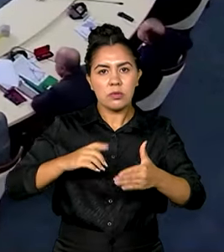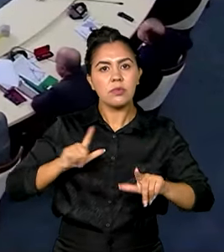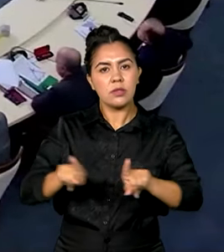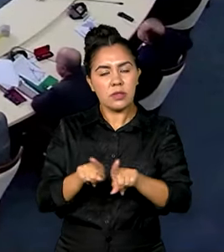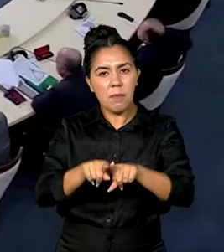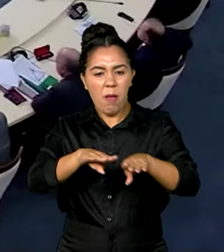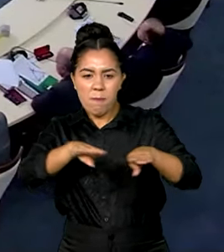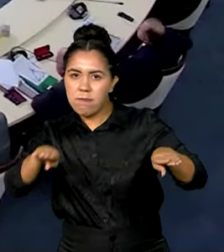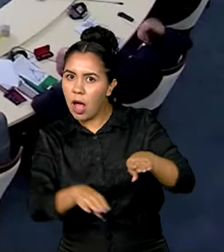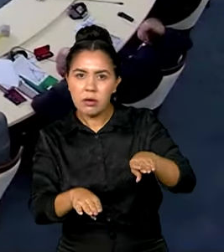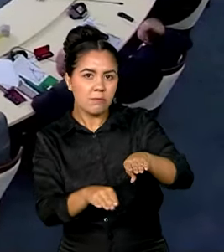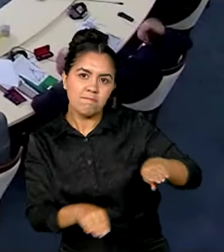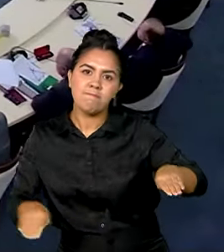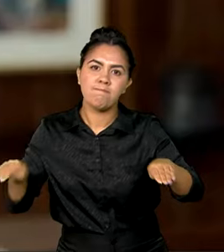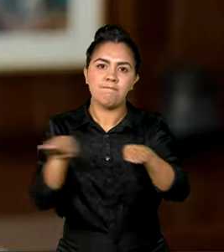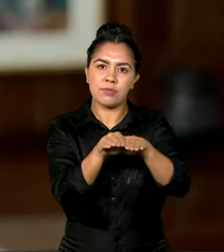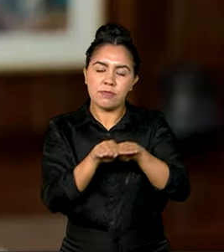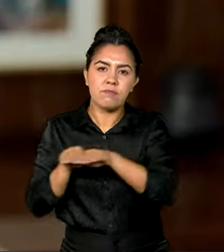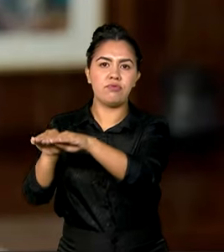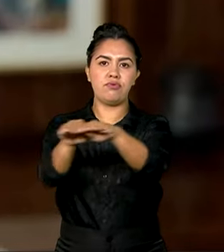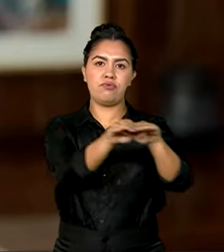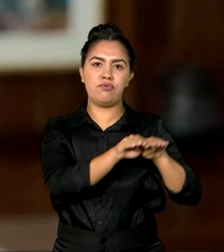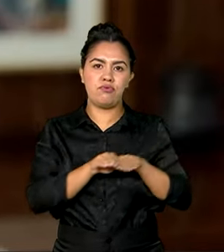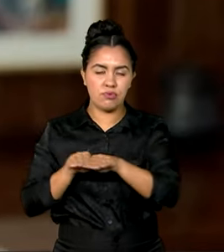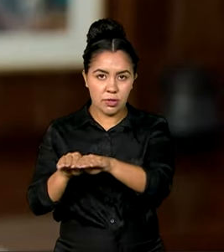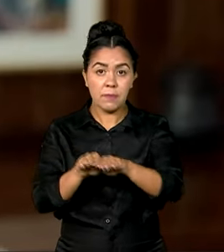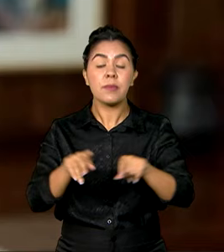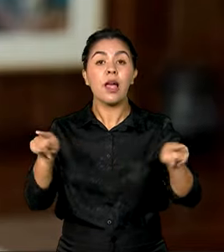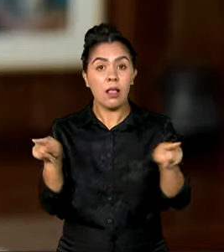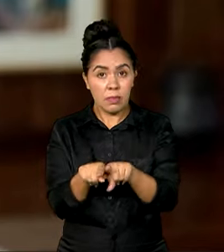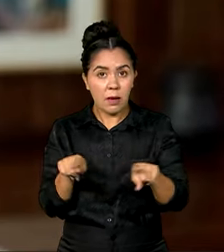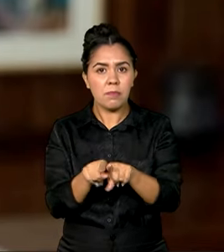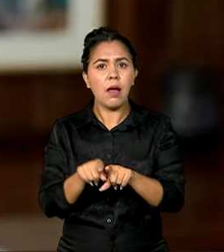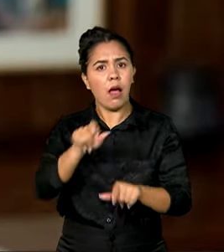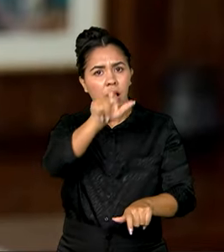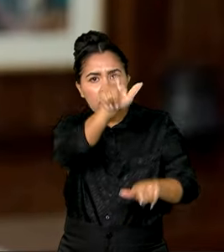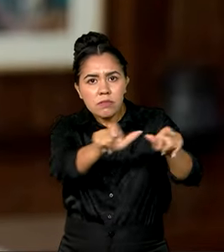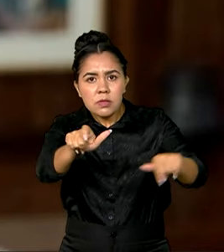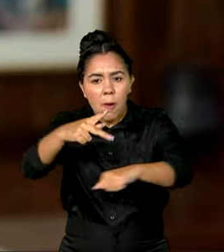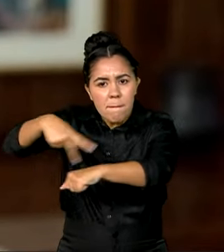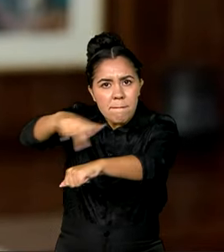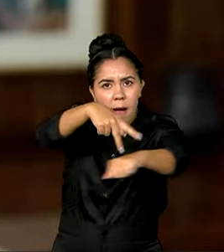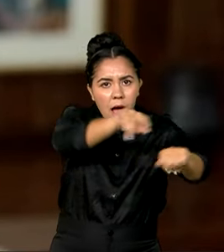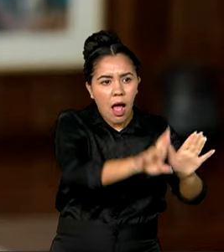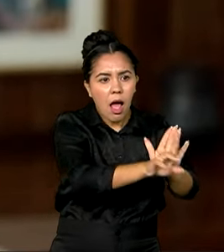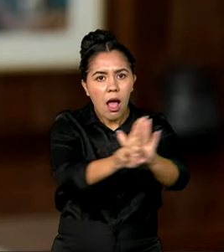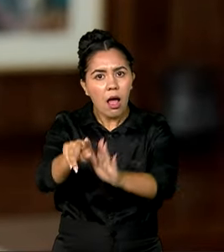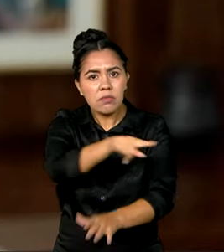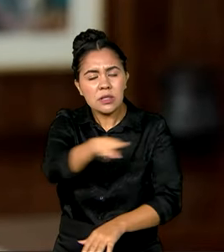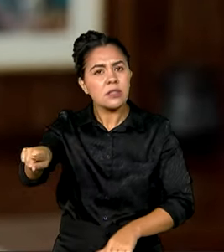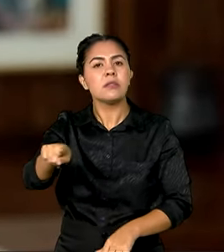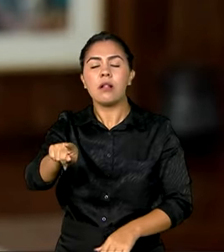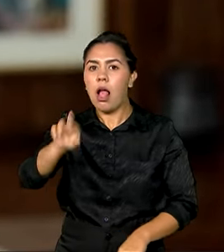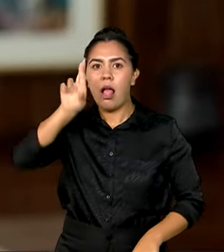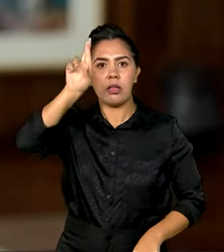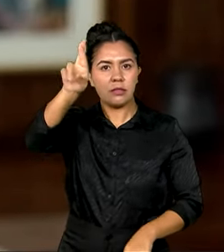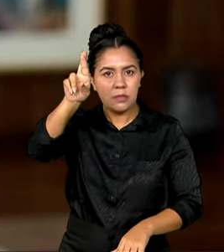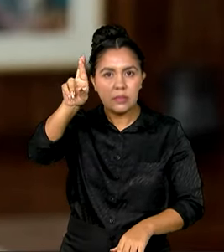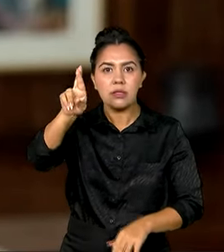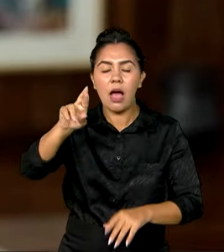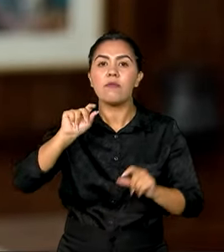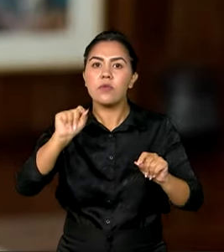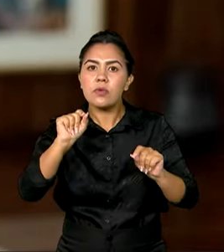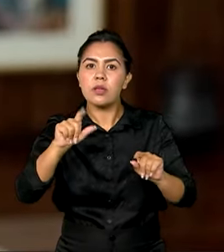assimétricas entre os países. Os BRICS foram responsáveis por parcelas significativas do crescimento econômico